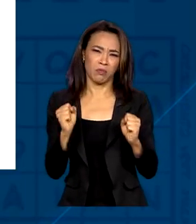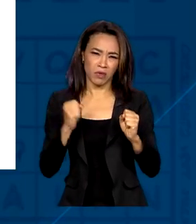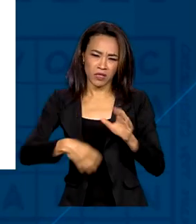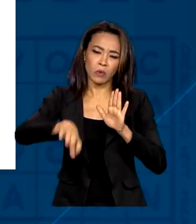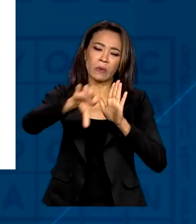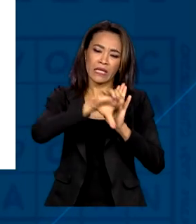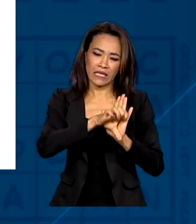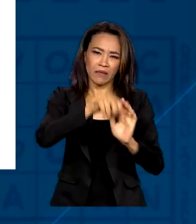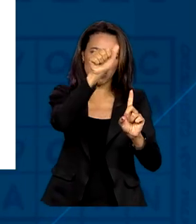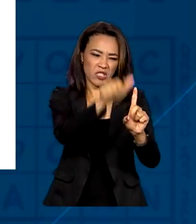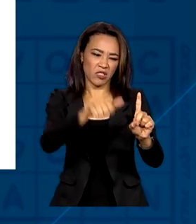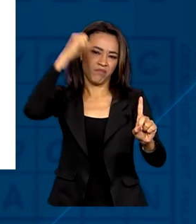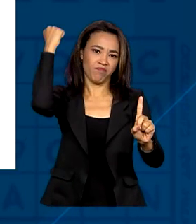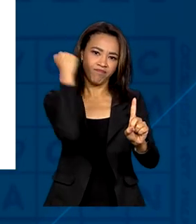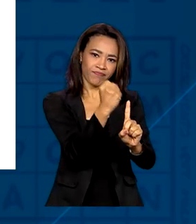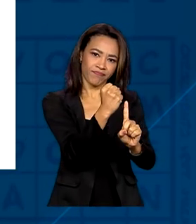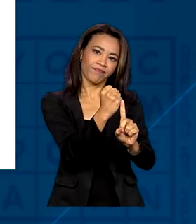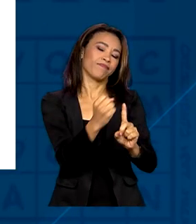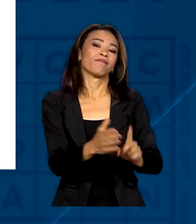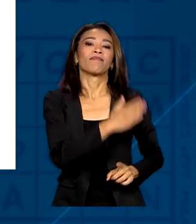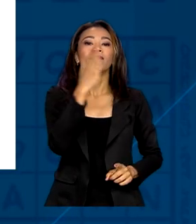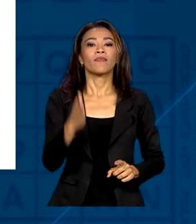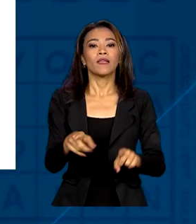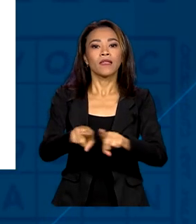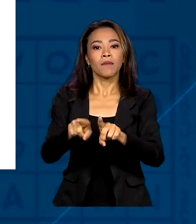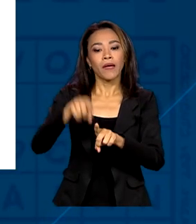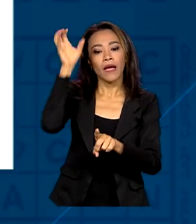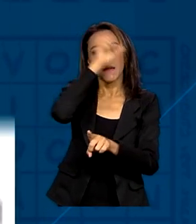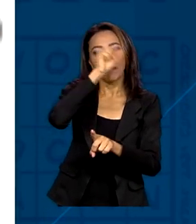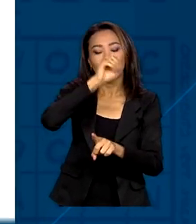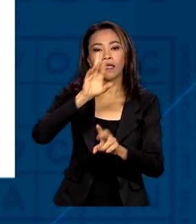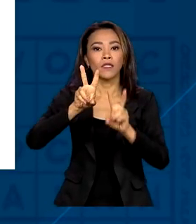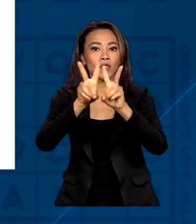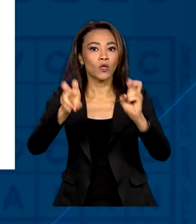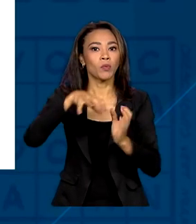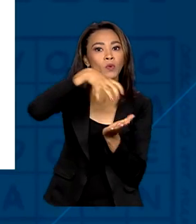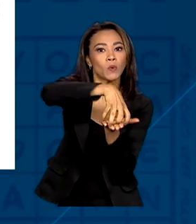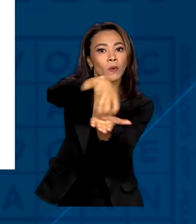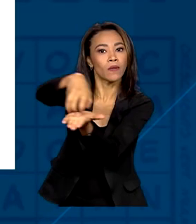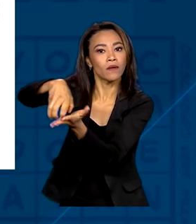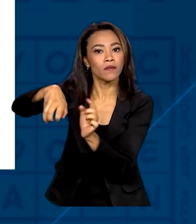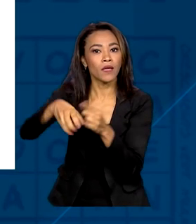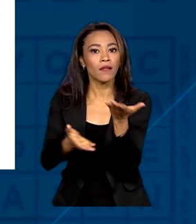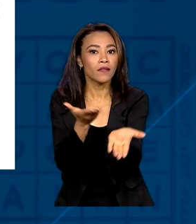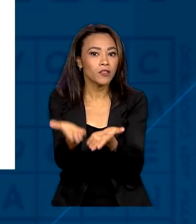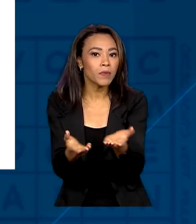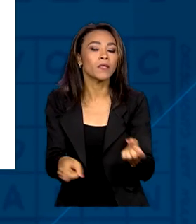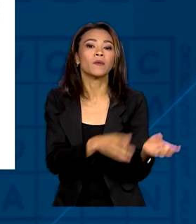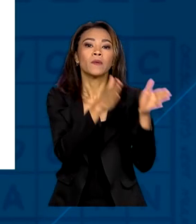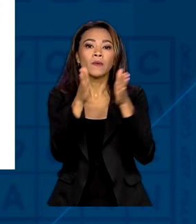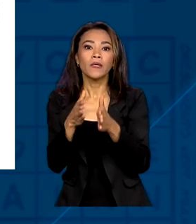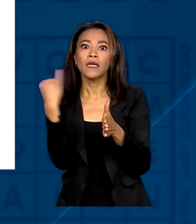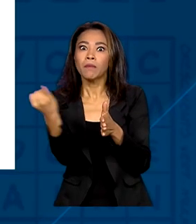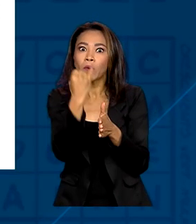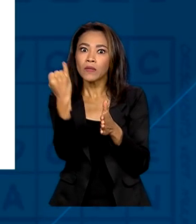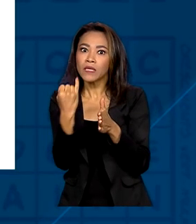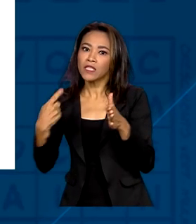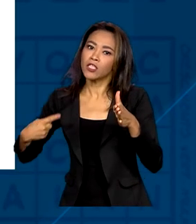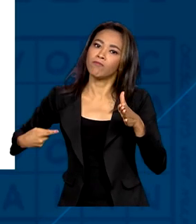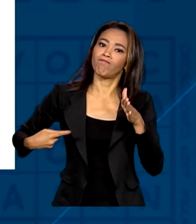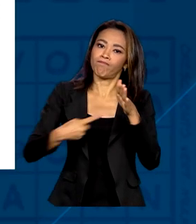de feminicídio. Também aprendem sobre o centro de atendimento e a importância de fazer a denúncia no Disque 180.